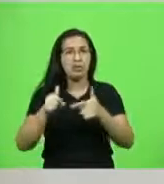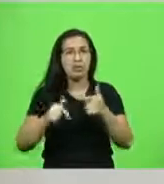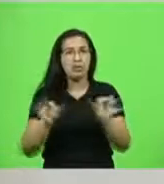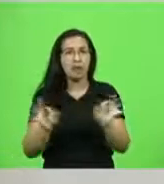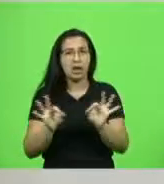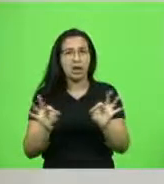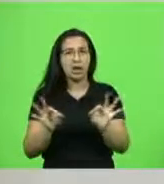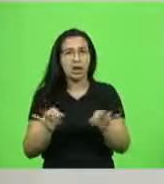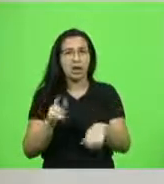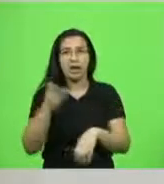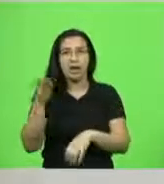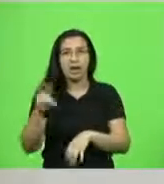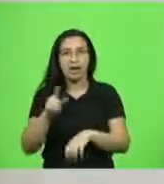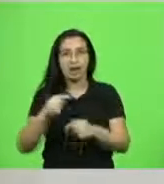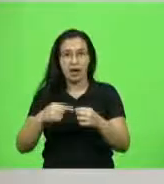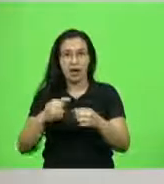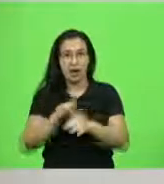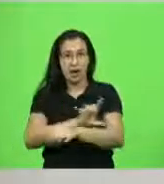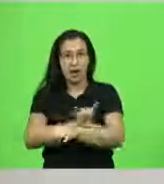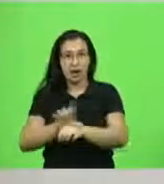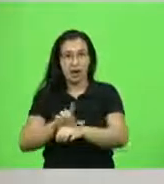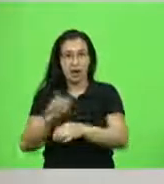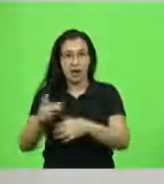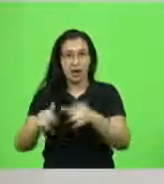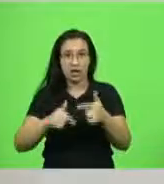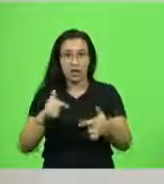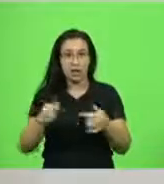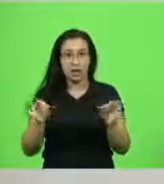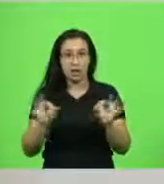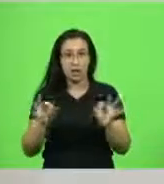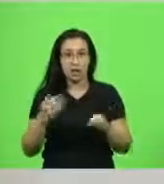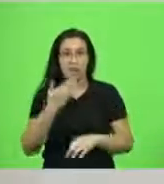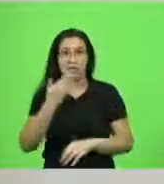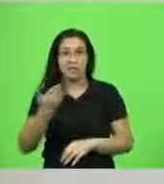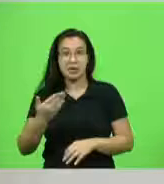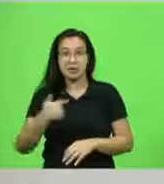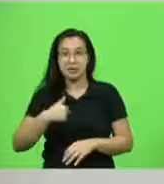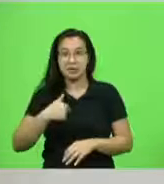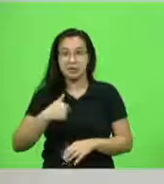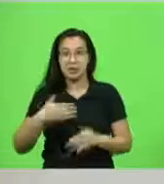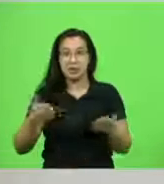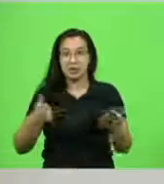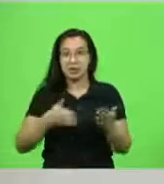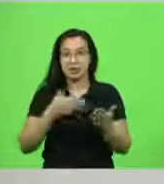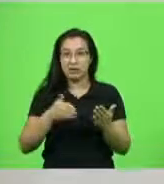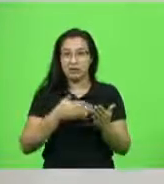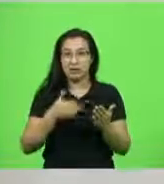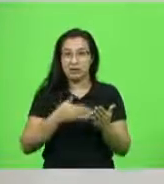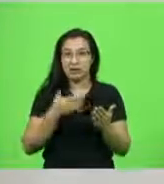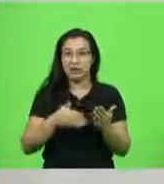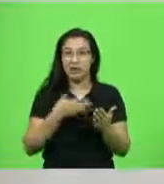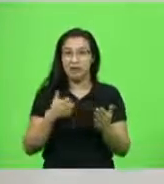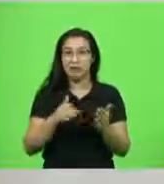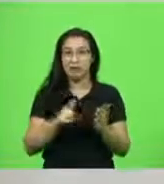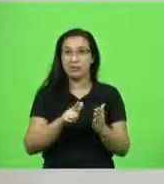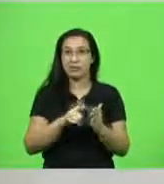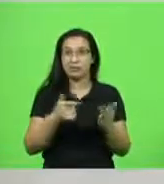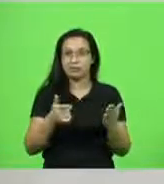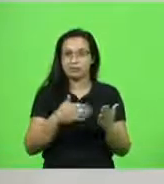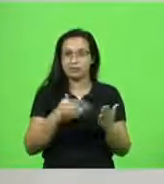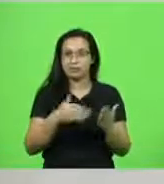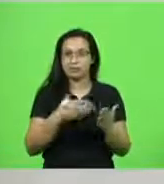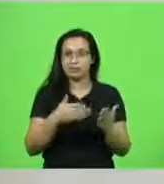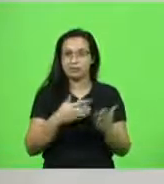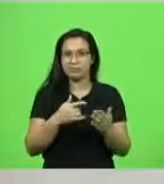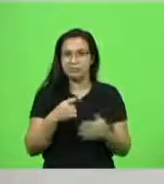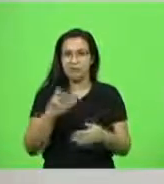eles não trabalham, daí esses dias me pediram livros, deputado Maurício Cudillac, livros? Ah não, ele